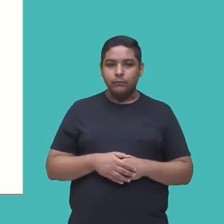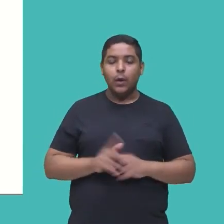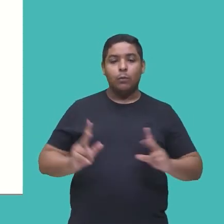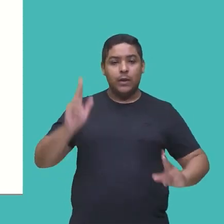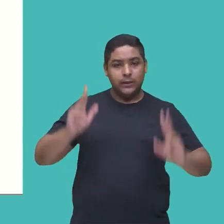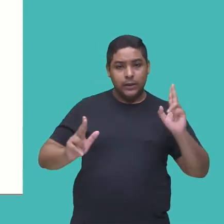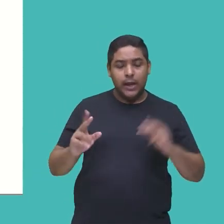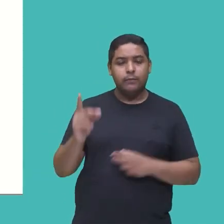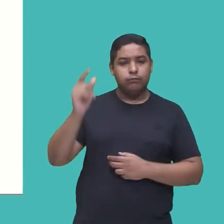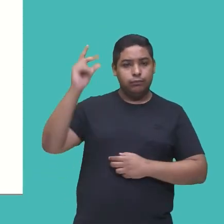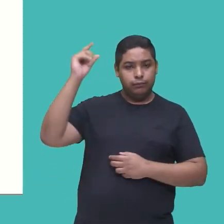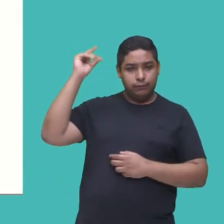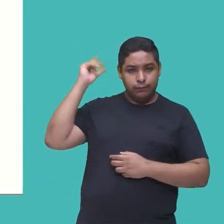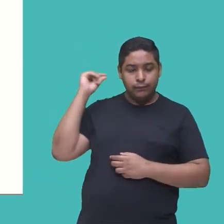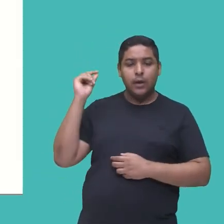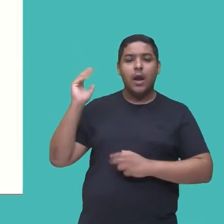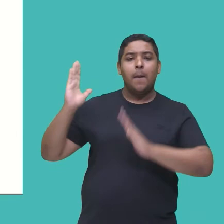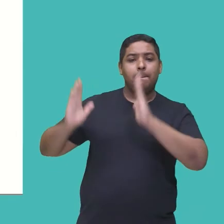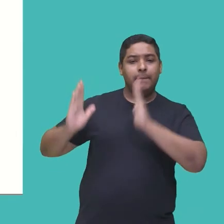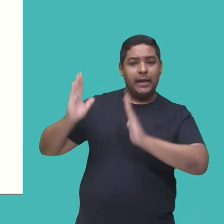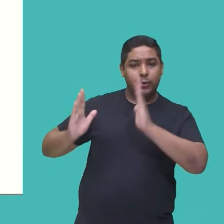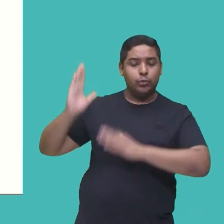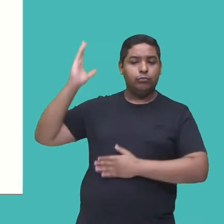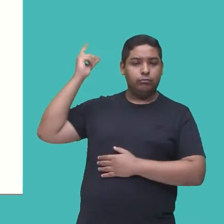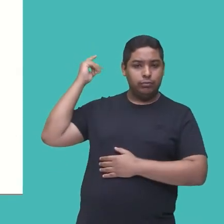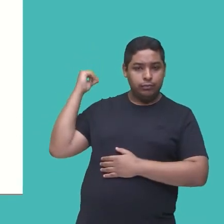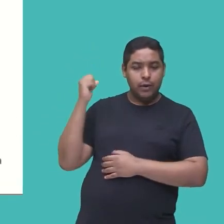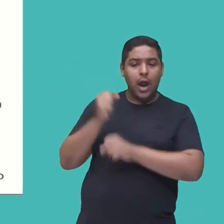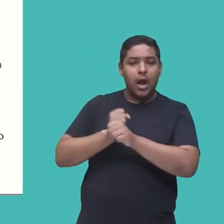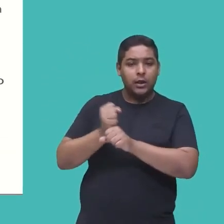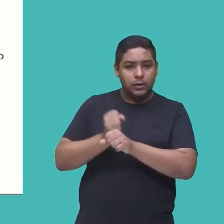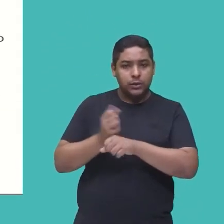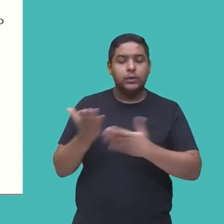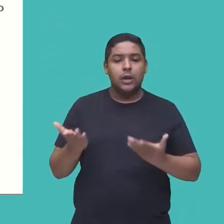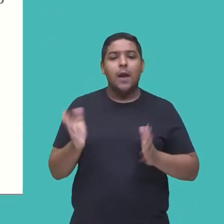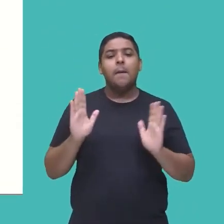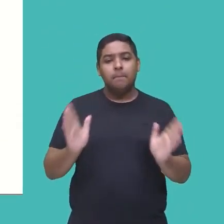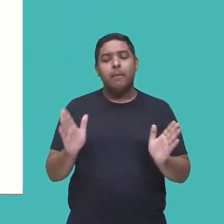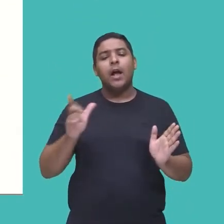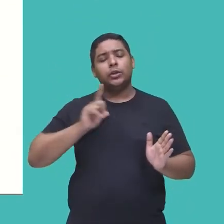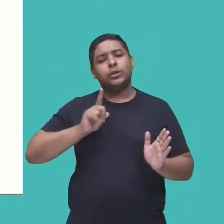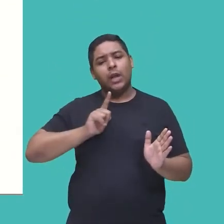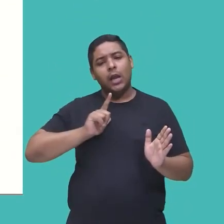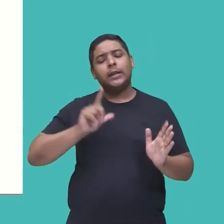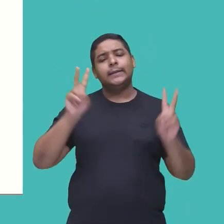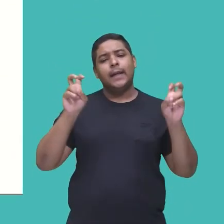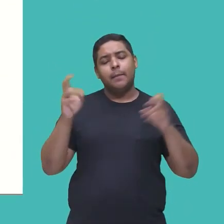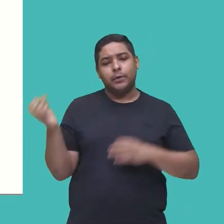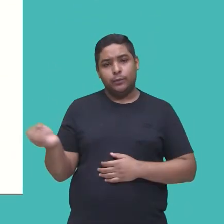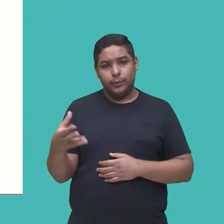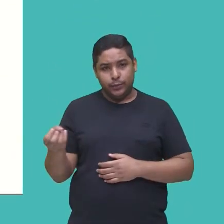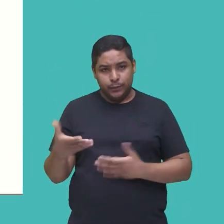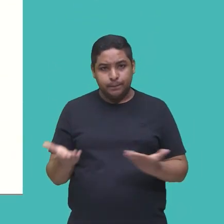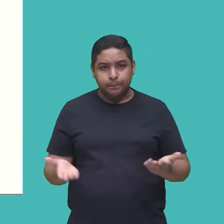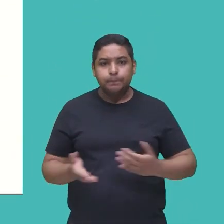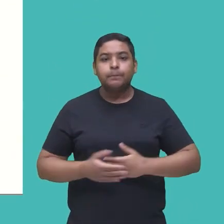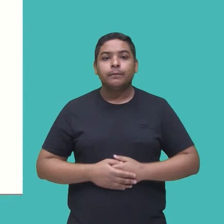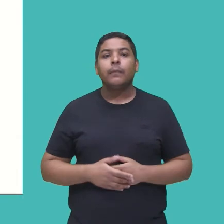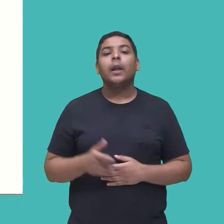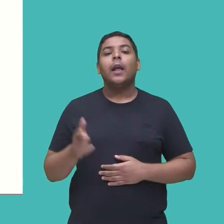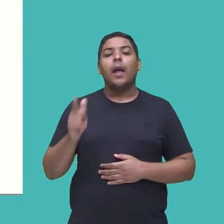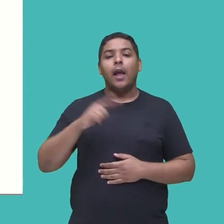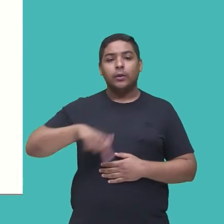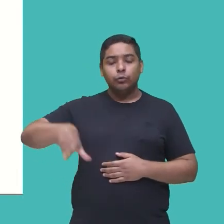pode fazer relações até mesmo na atualidade, tá bom? A gente tem, olha só, Grey's Anatomy novamente,